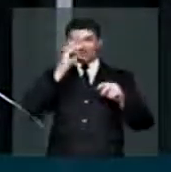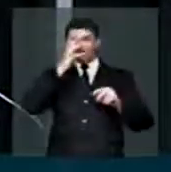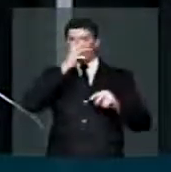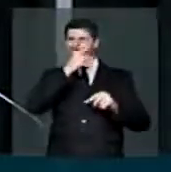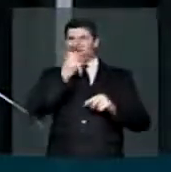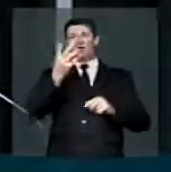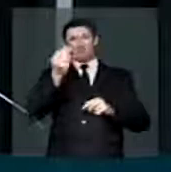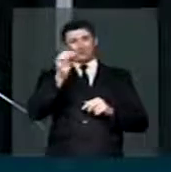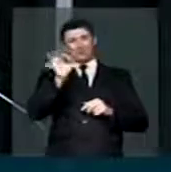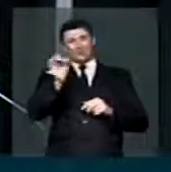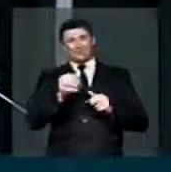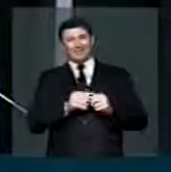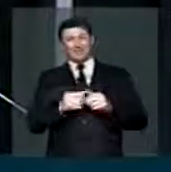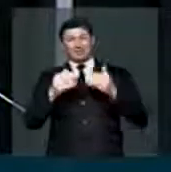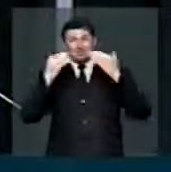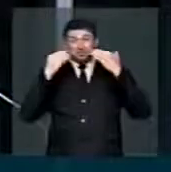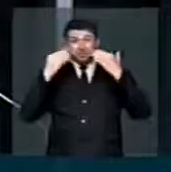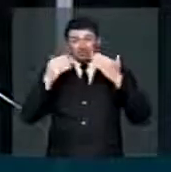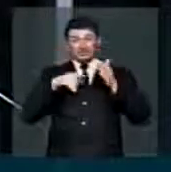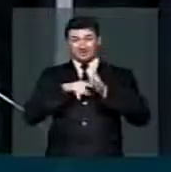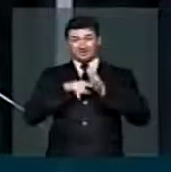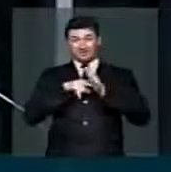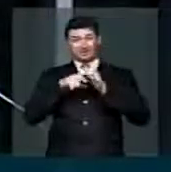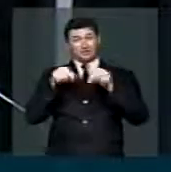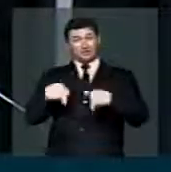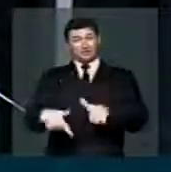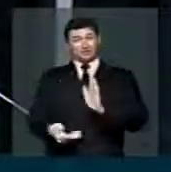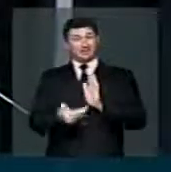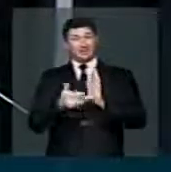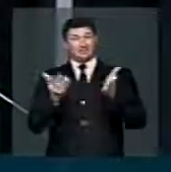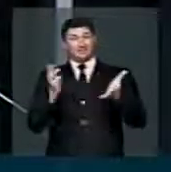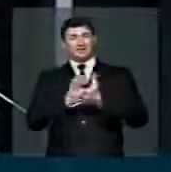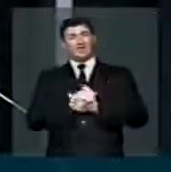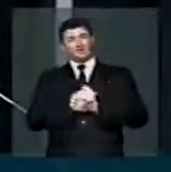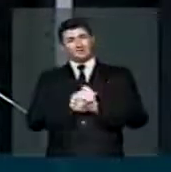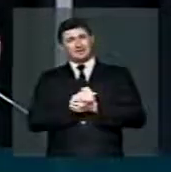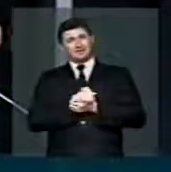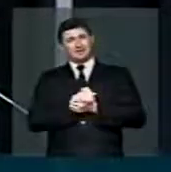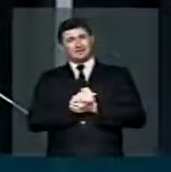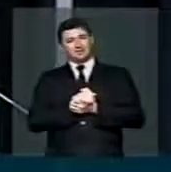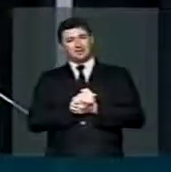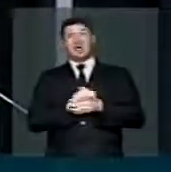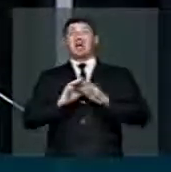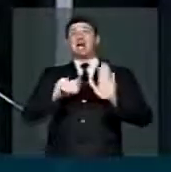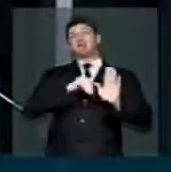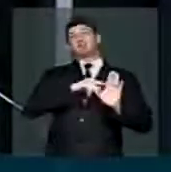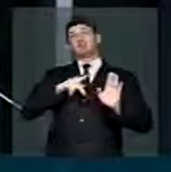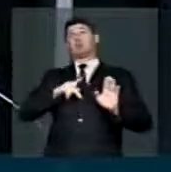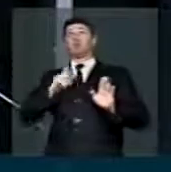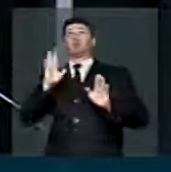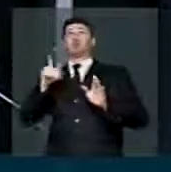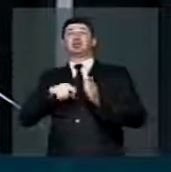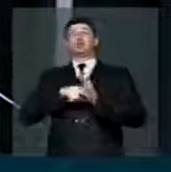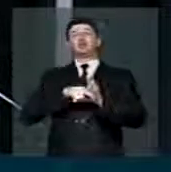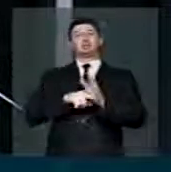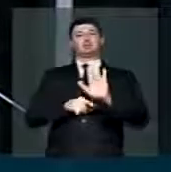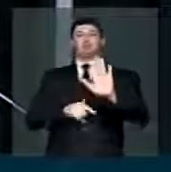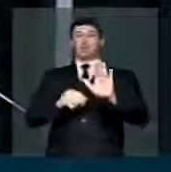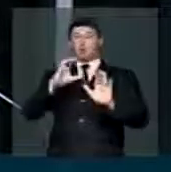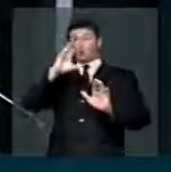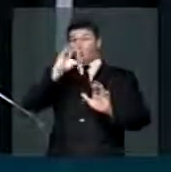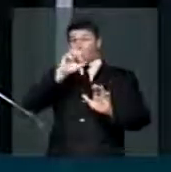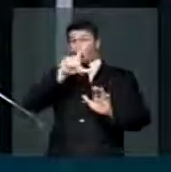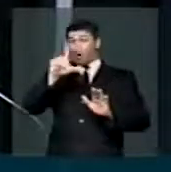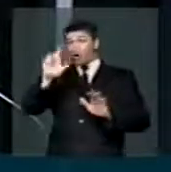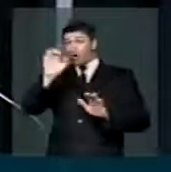demorassem tanto a apresentar uma investigação aqui na Câmara. Ah, mas o Ministério Público já está apurando. Do Collor,